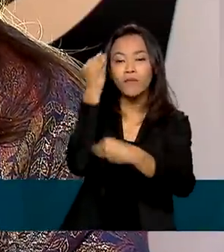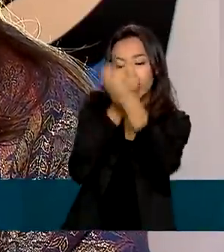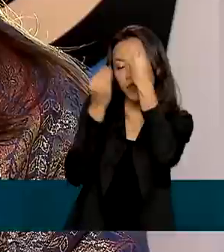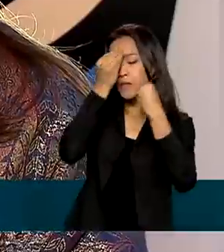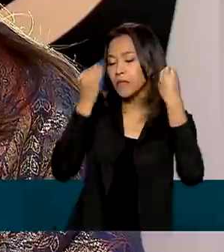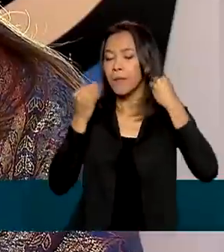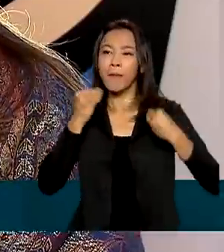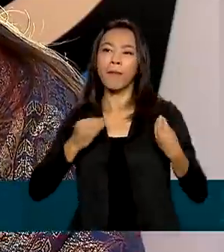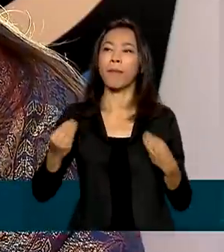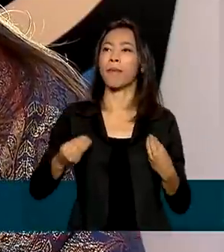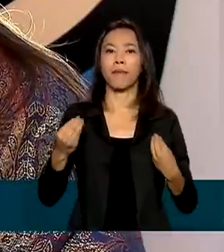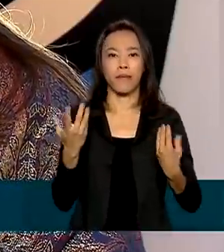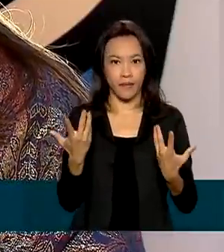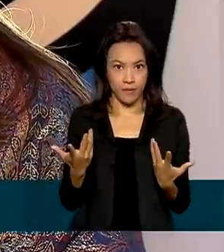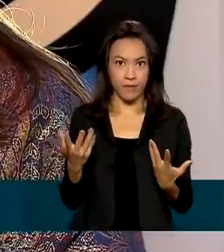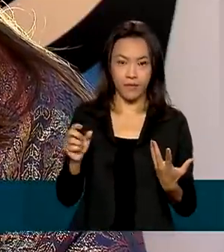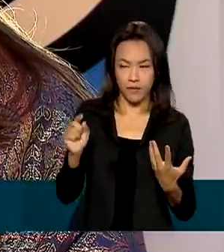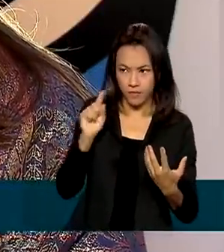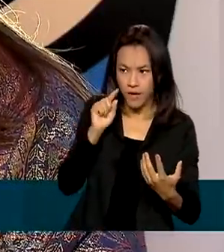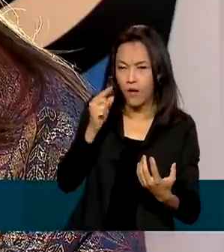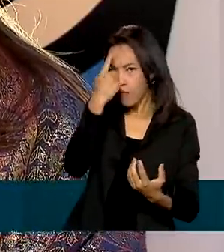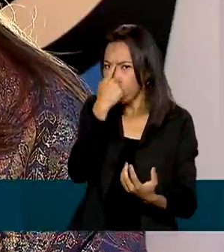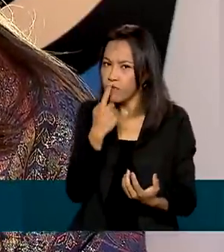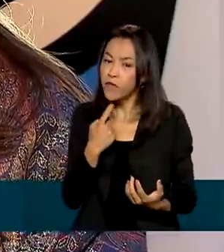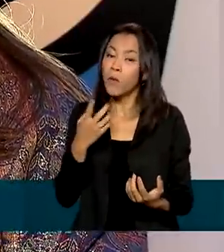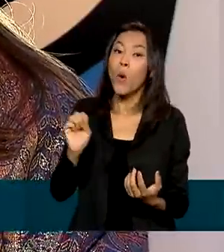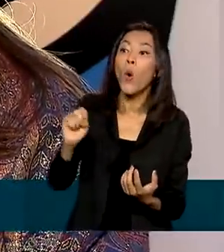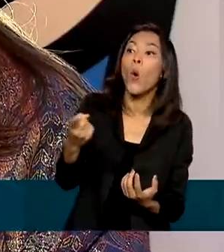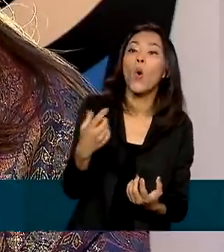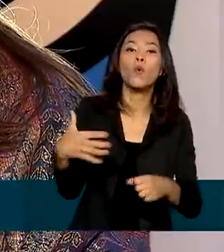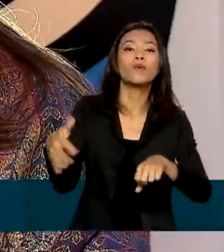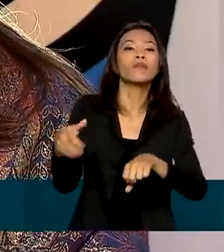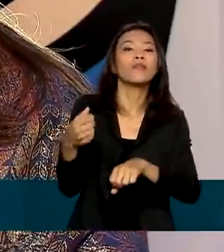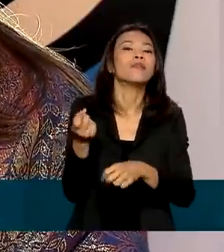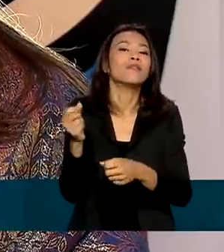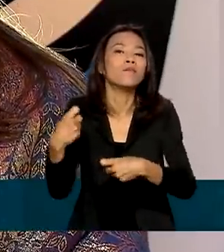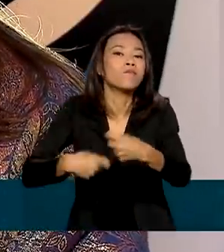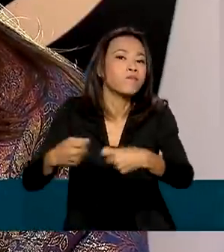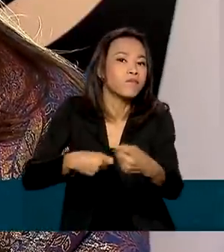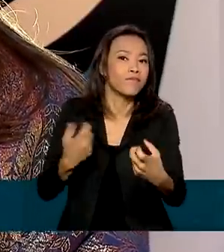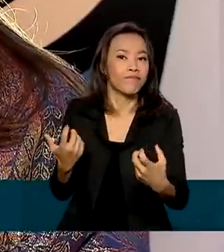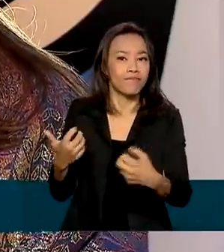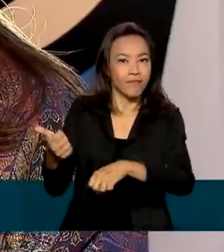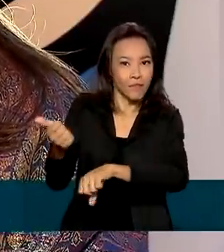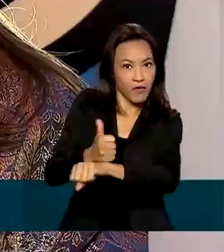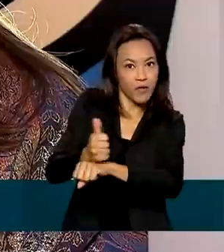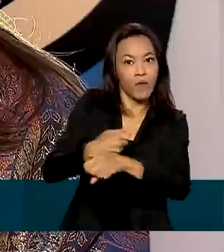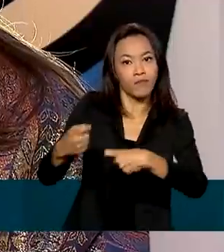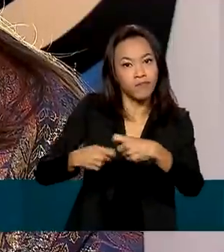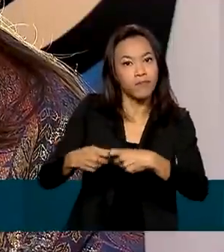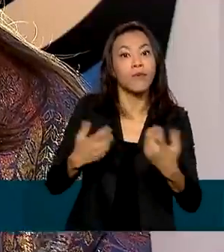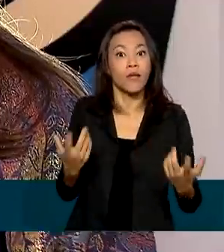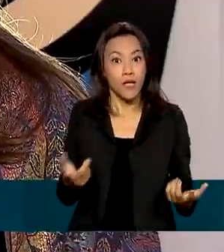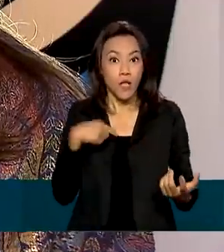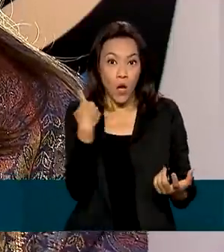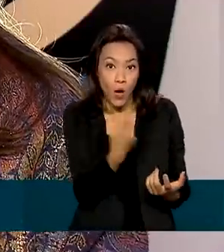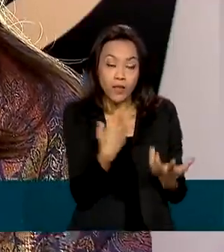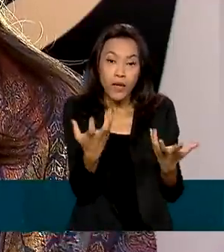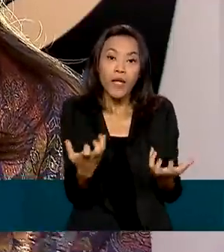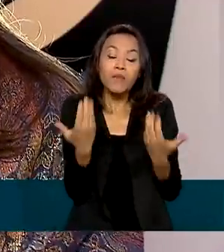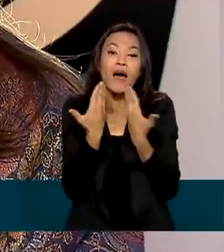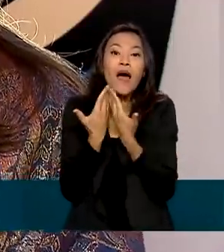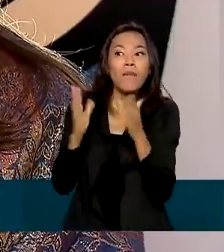é? Ou mesmo relacionados à indústria do sexo. O que nós estamos vendo é a oportunidade de também abrir